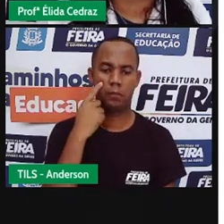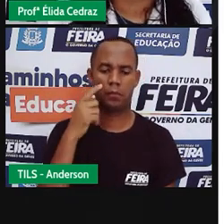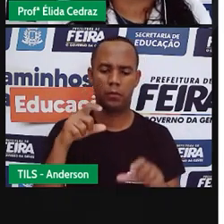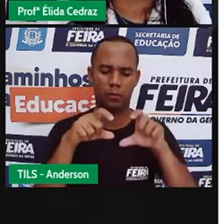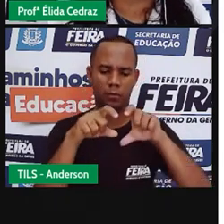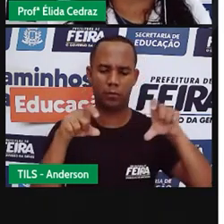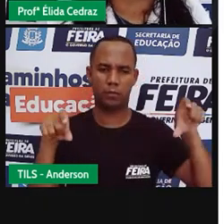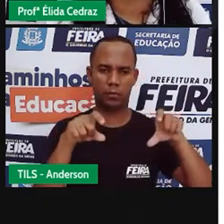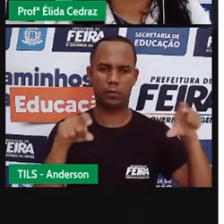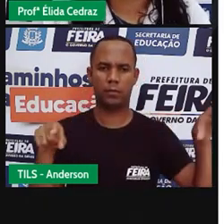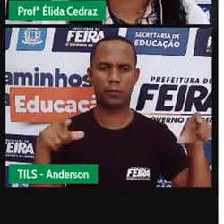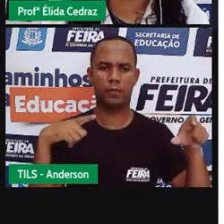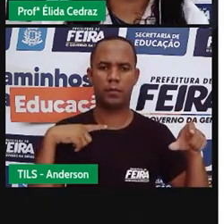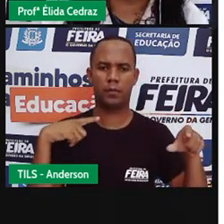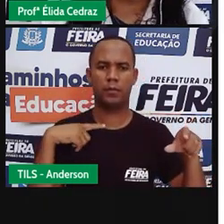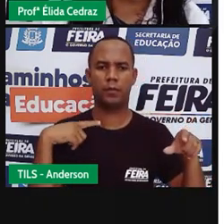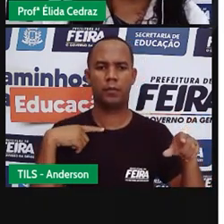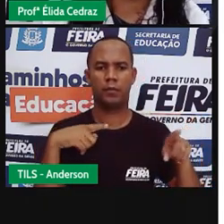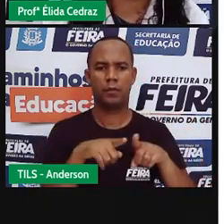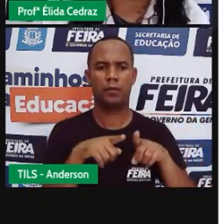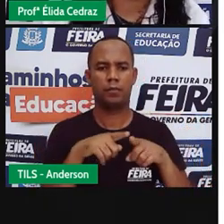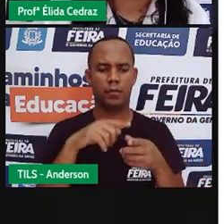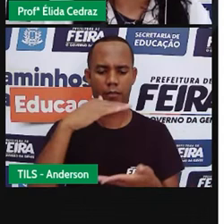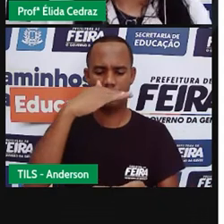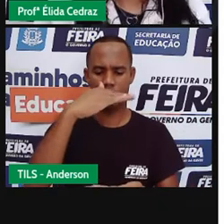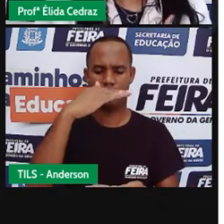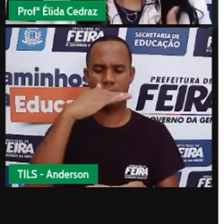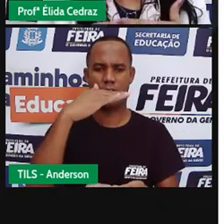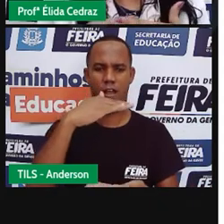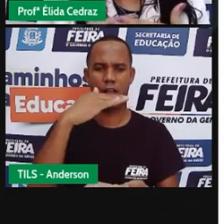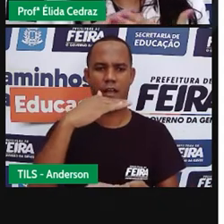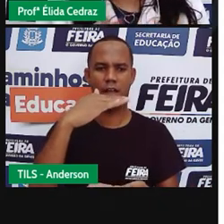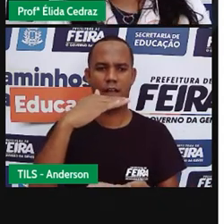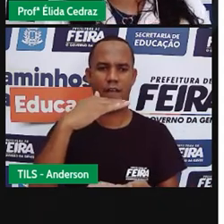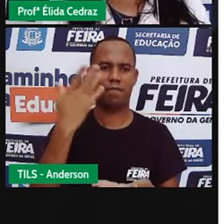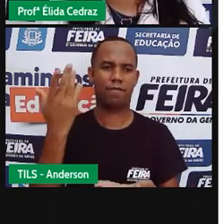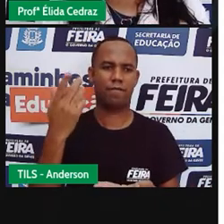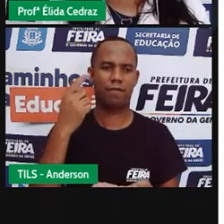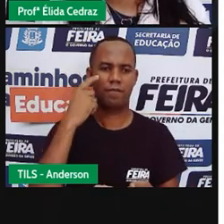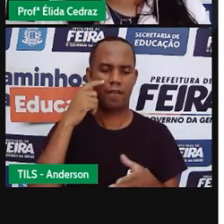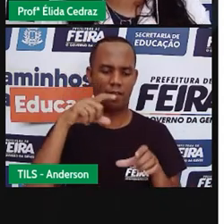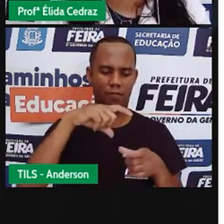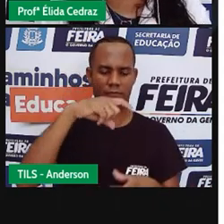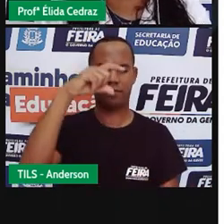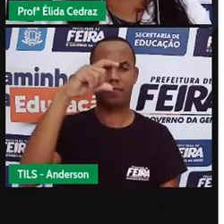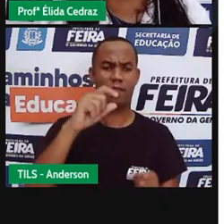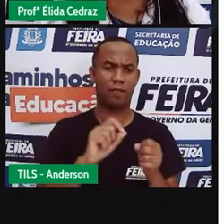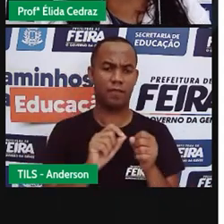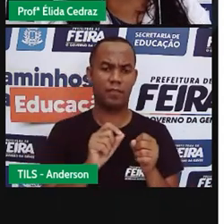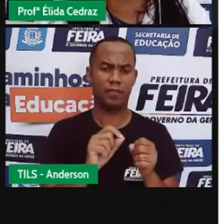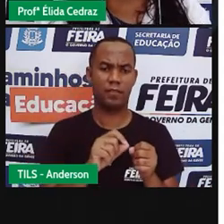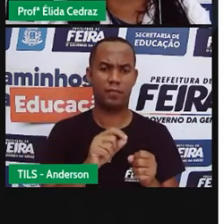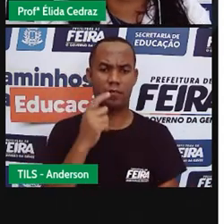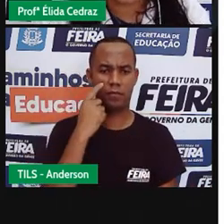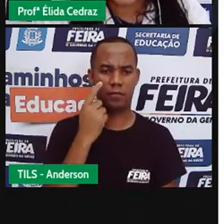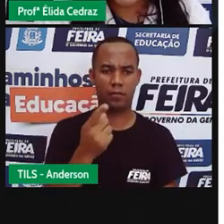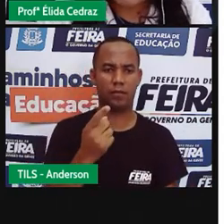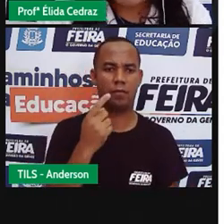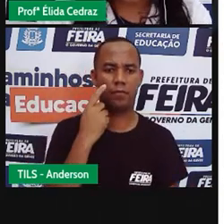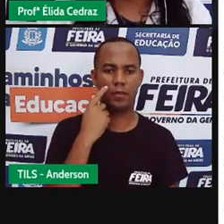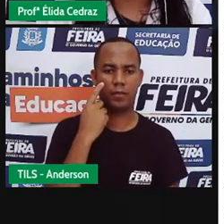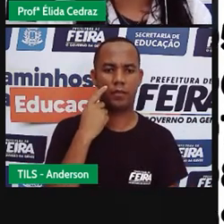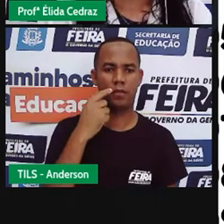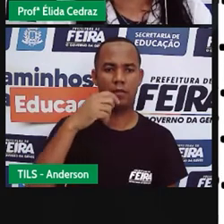de garrafa pet gente e a energia solar que vocês já sabem tudo sobre a energia solar